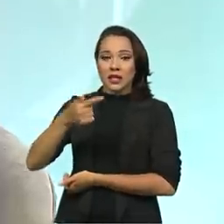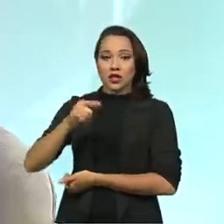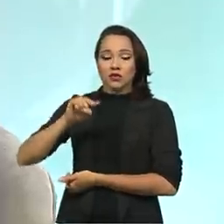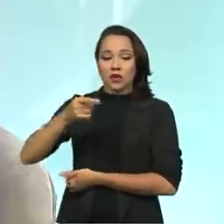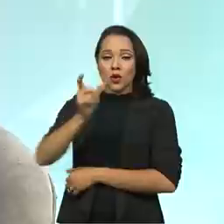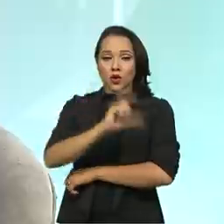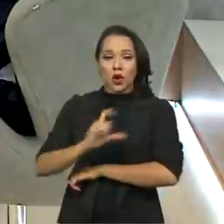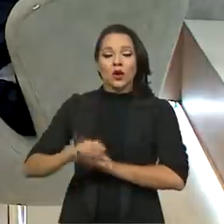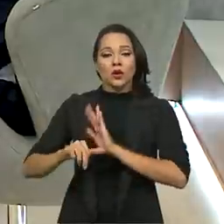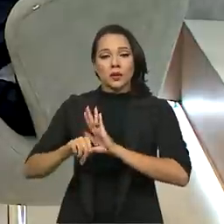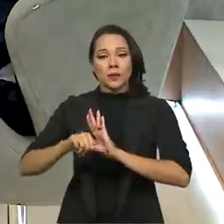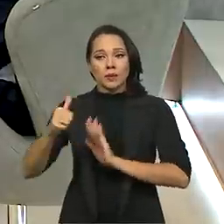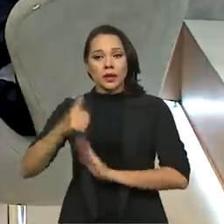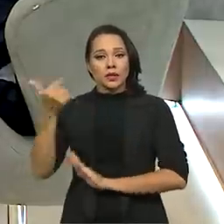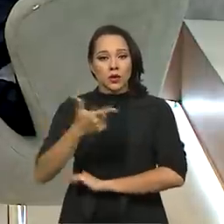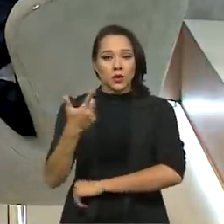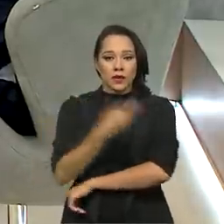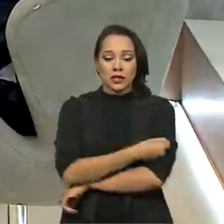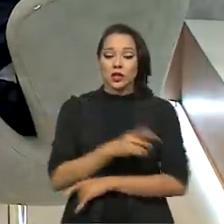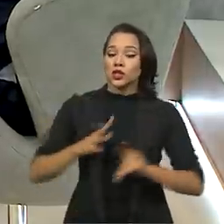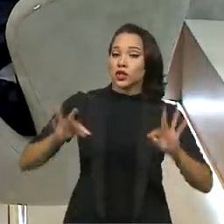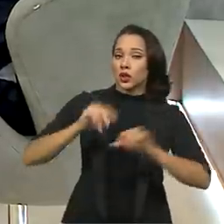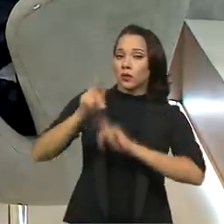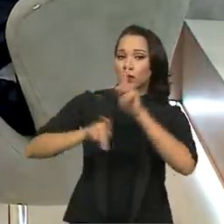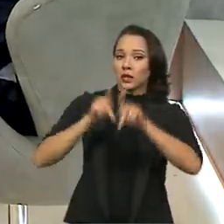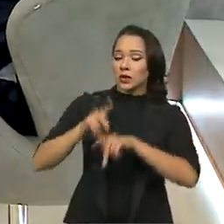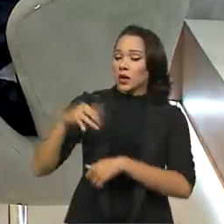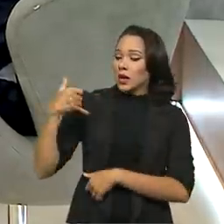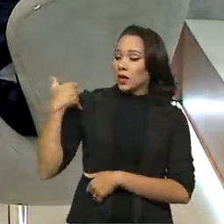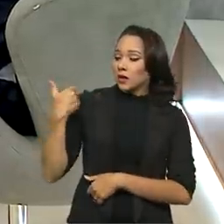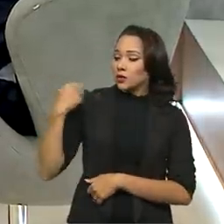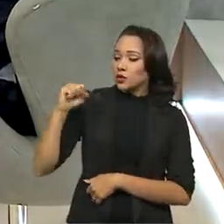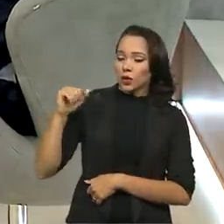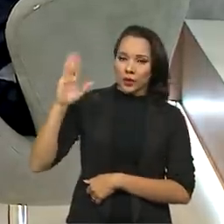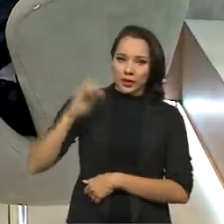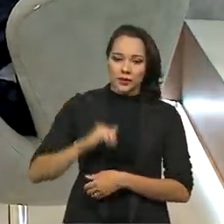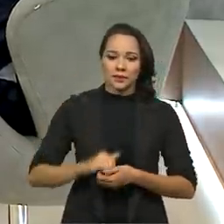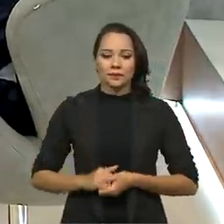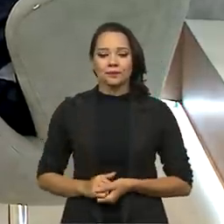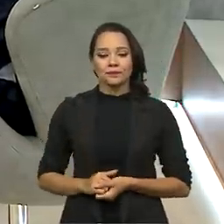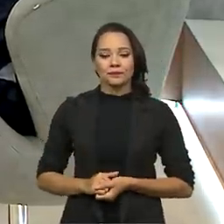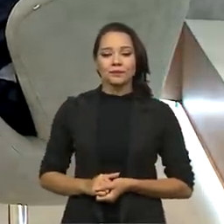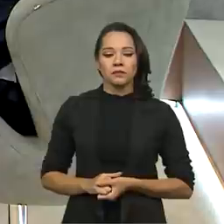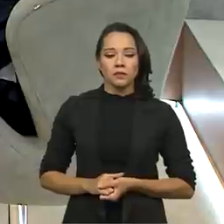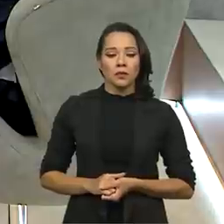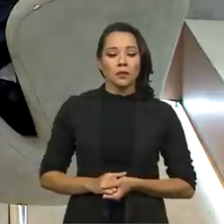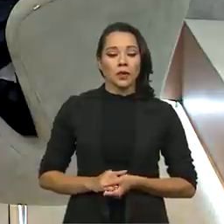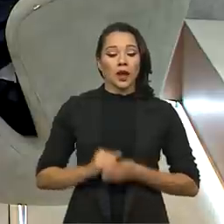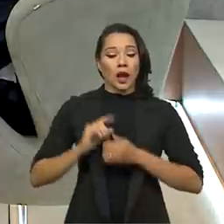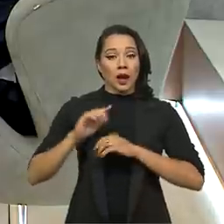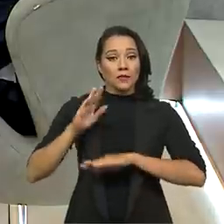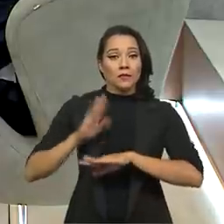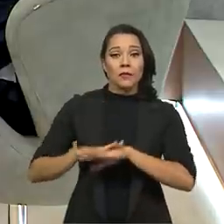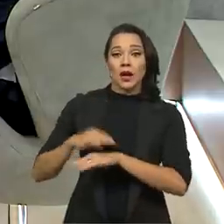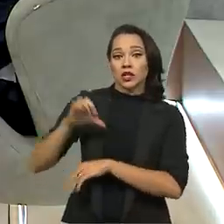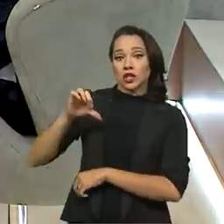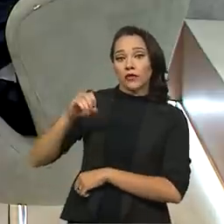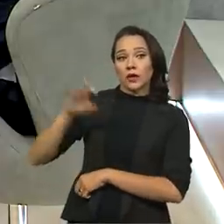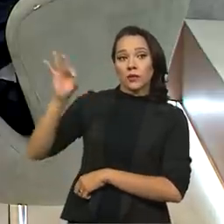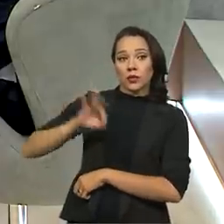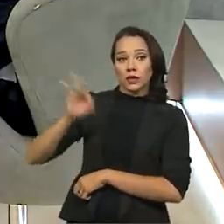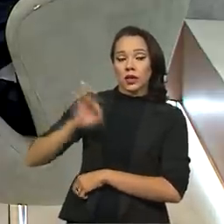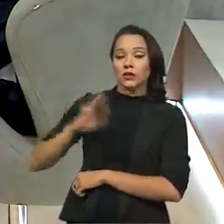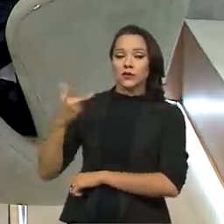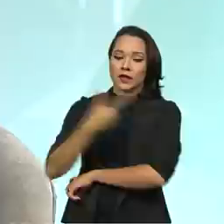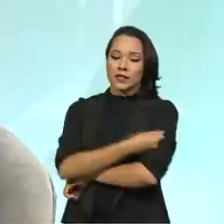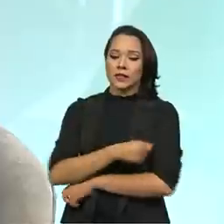vacinação de primeira e segunda dose de toda a população acima de 18 anos. Passamos de 90% em termos